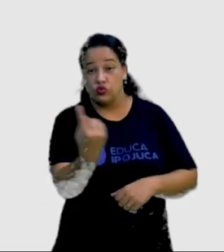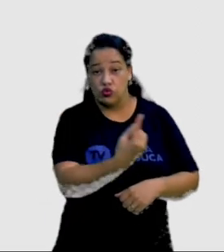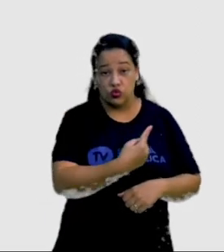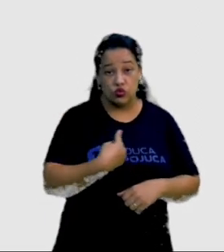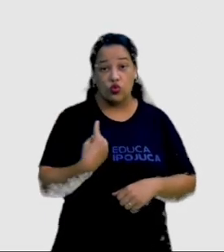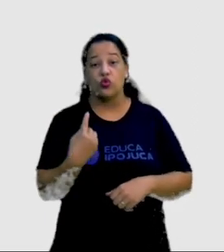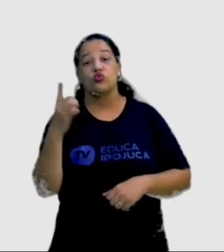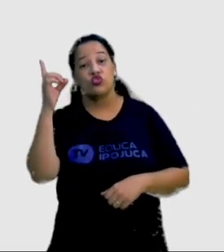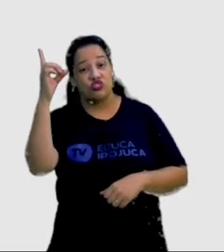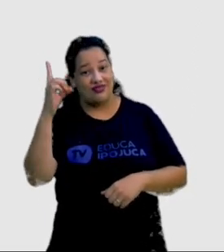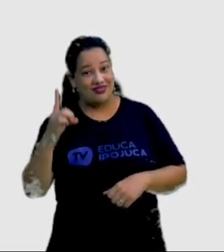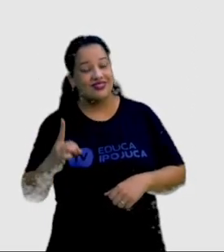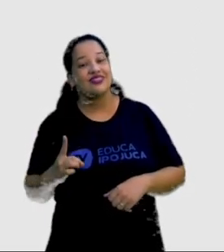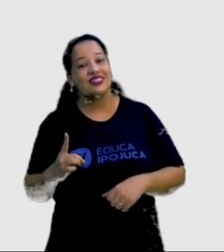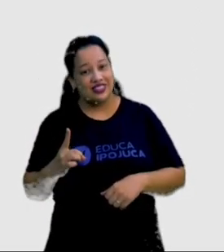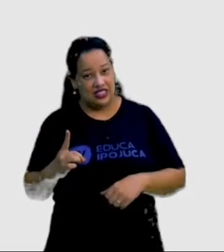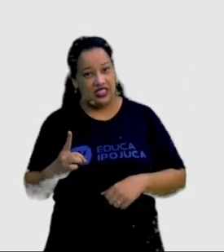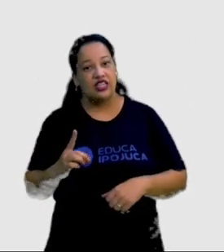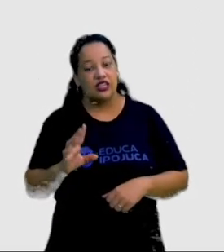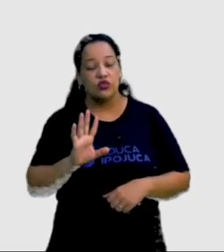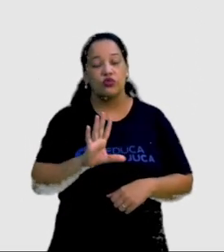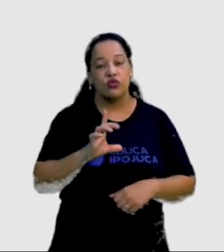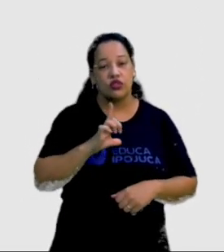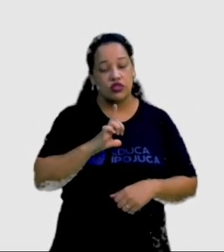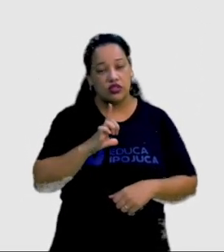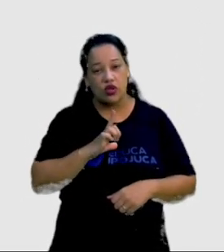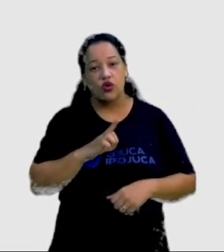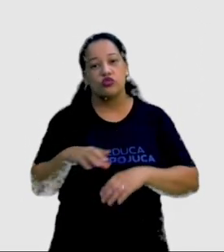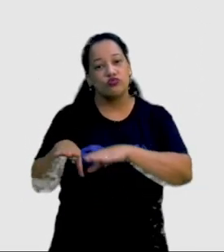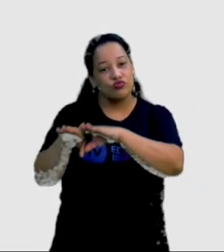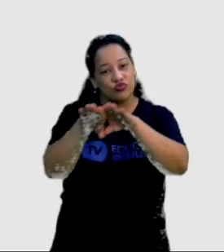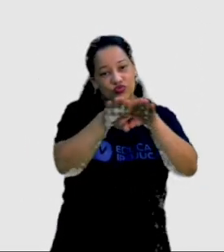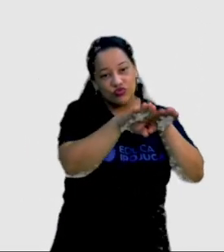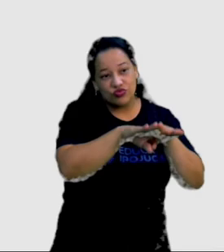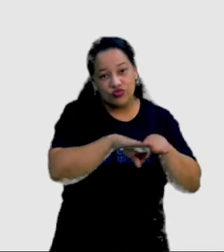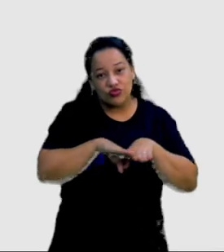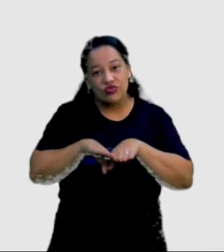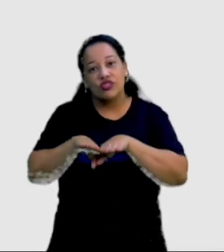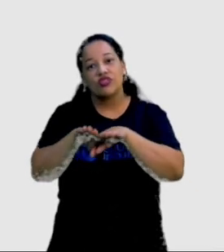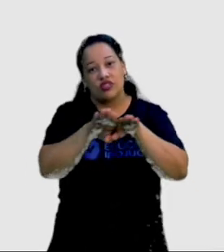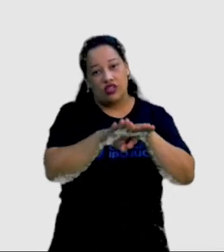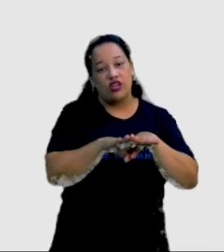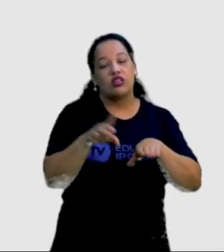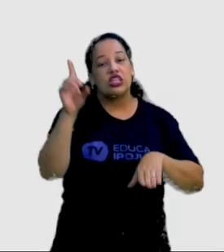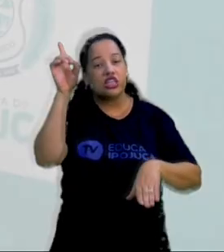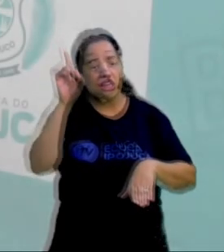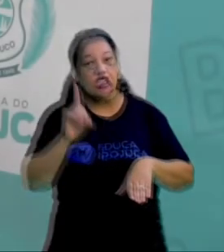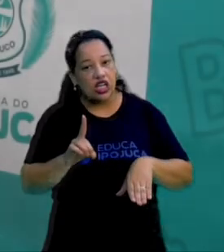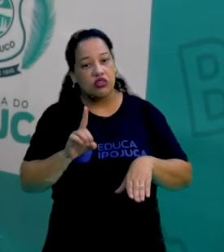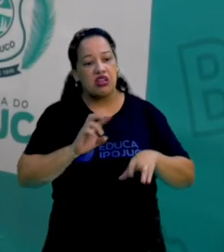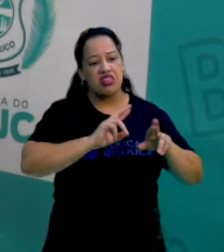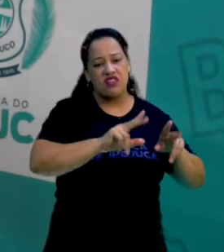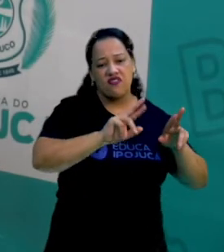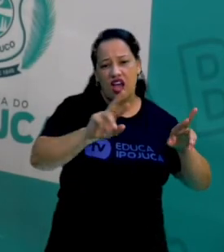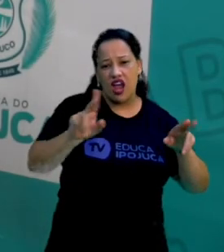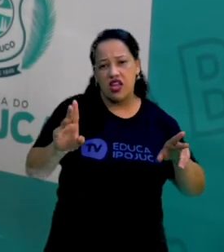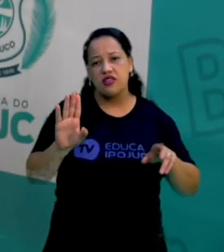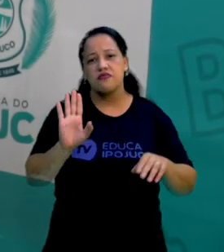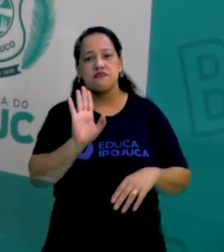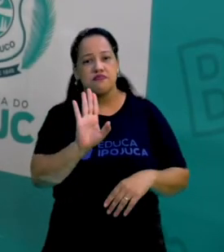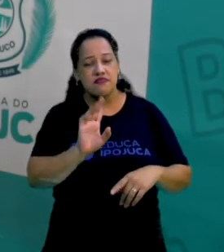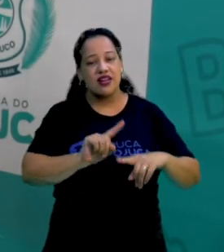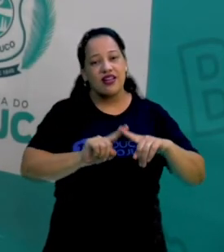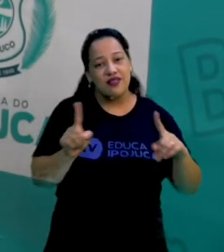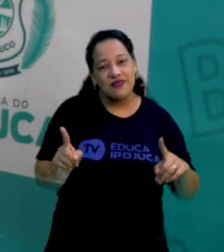somos diferentes em nosso voo, mas somos iguais no direito de voar. Eu espero que